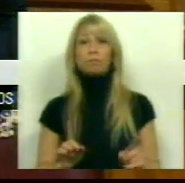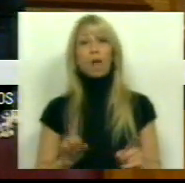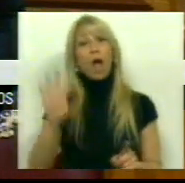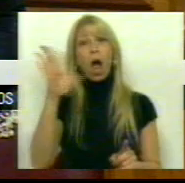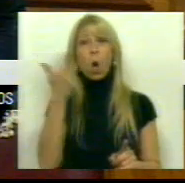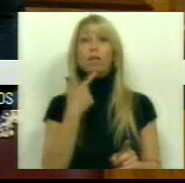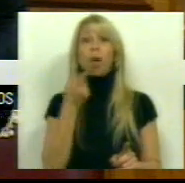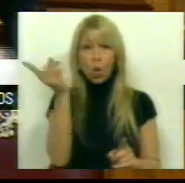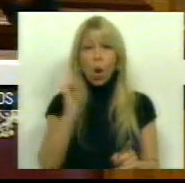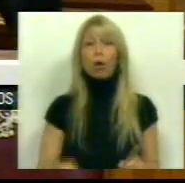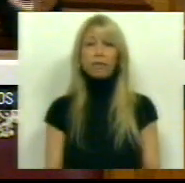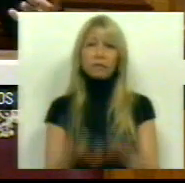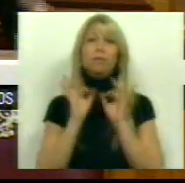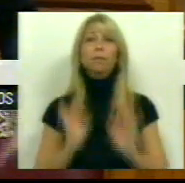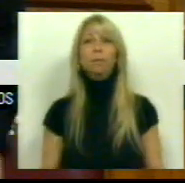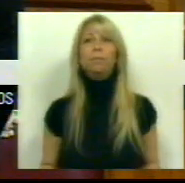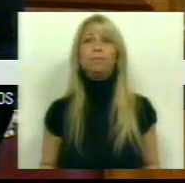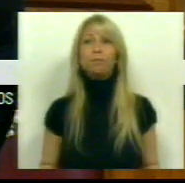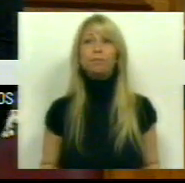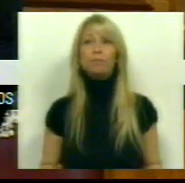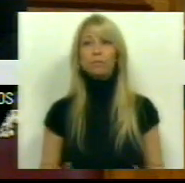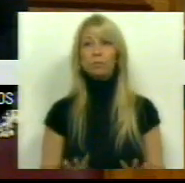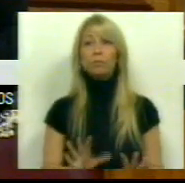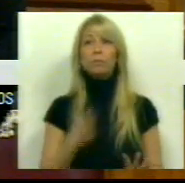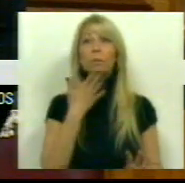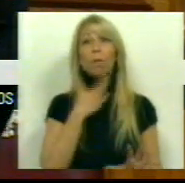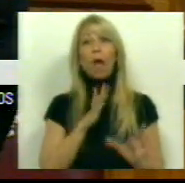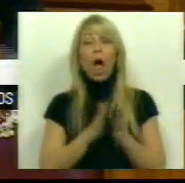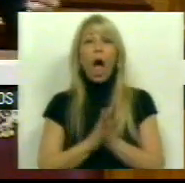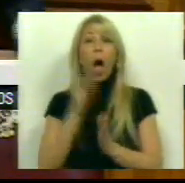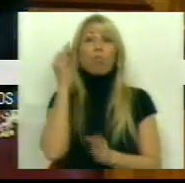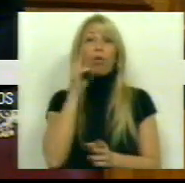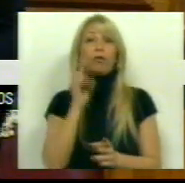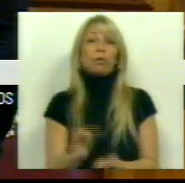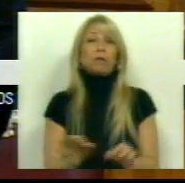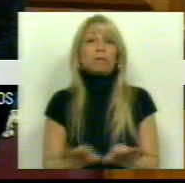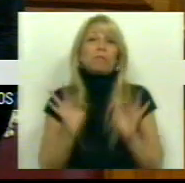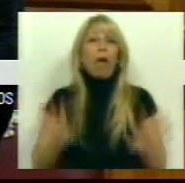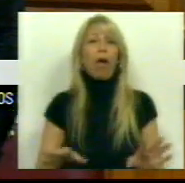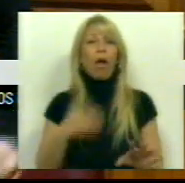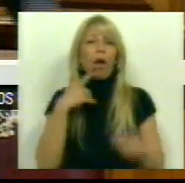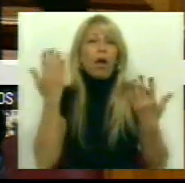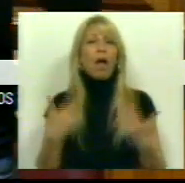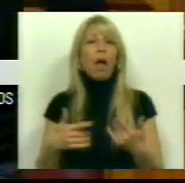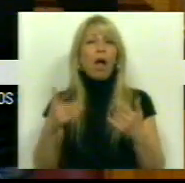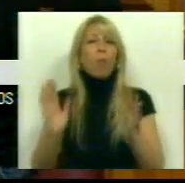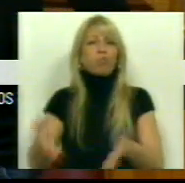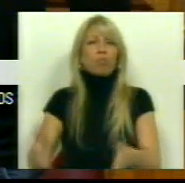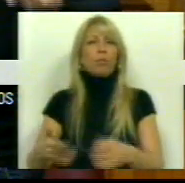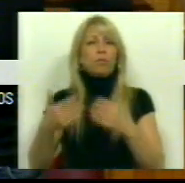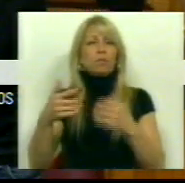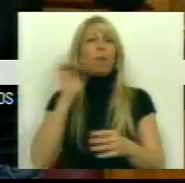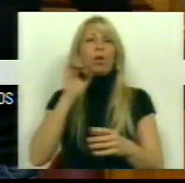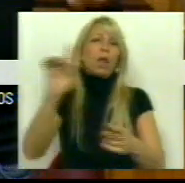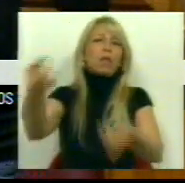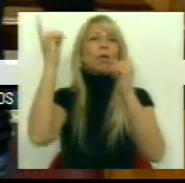esta utilização dos professores como um elemento descartável no ensino público e porque não aceitamos que